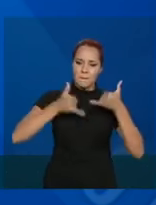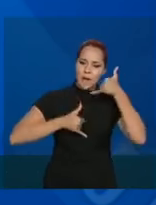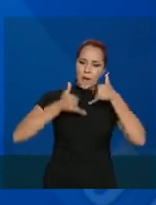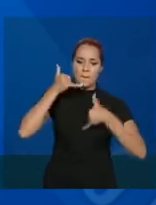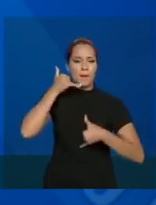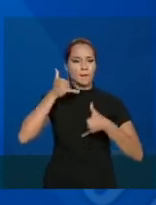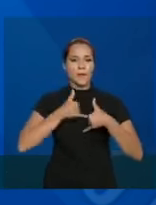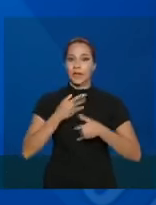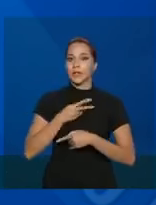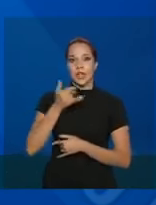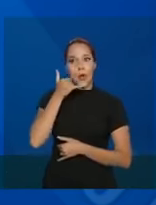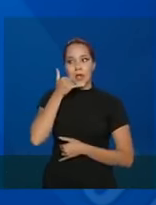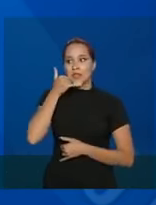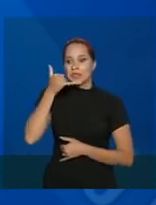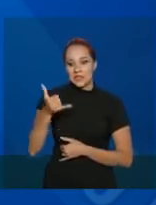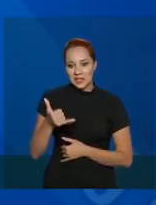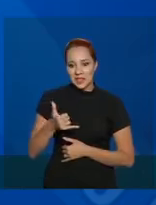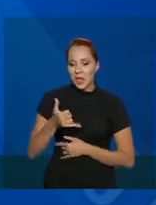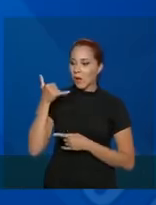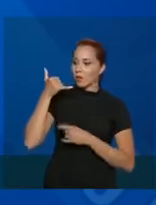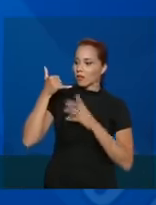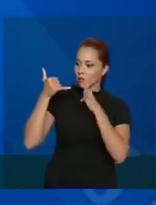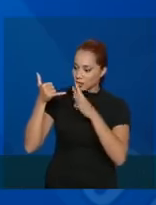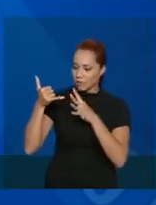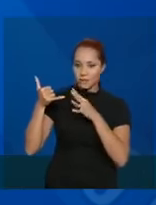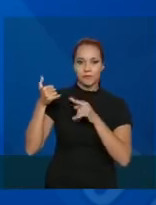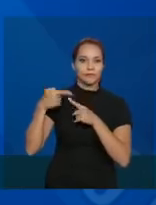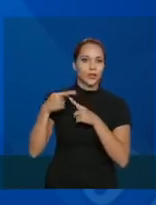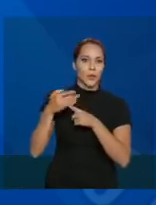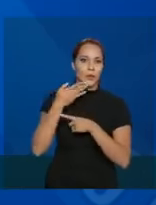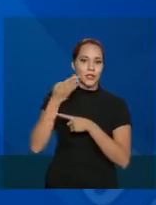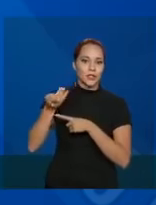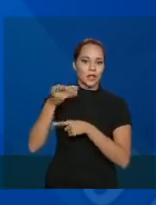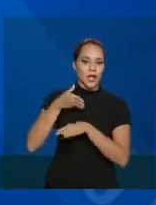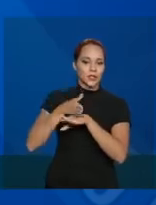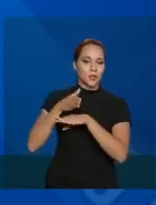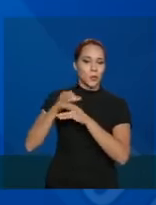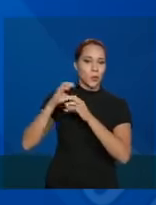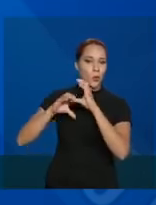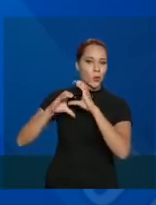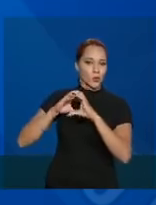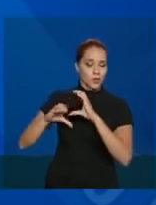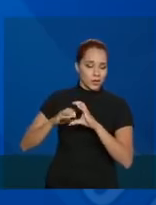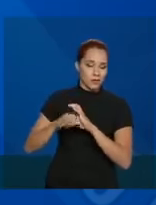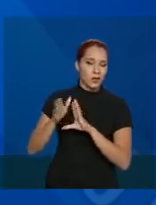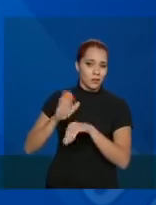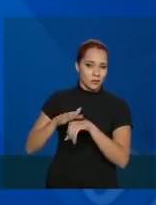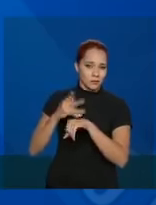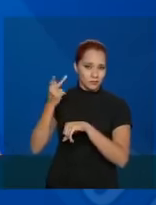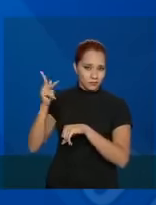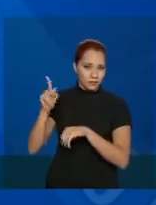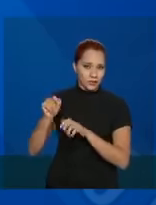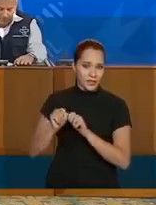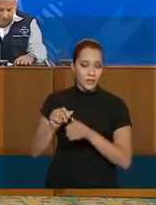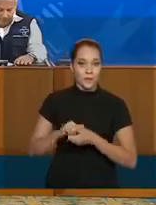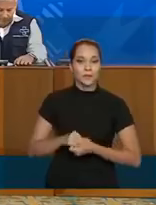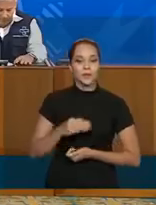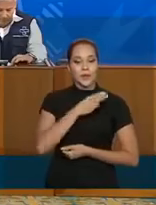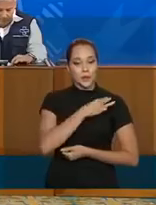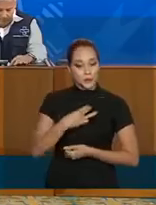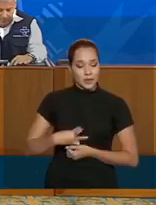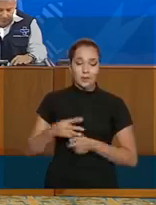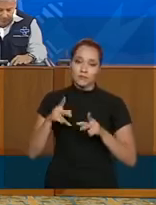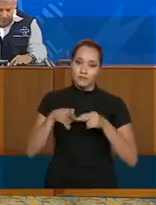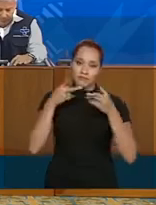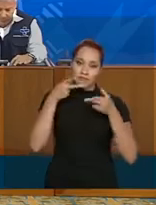não atendi porque pedi a assessoria de comunicação que eu fizesse e o ministro, como